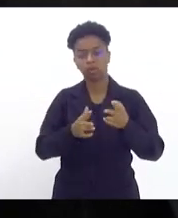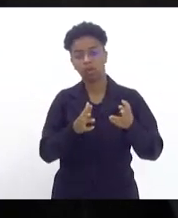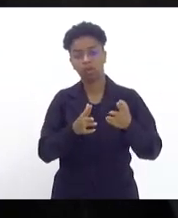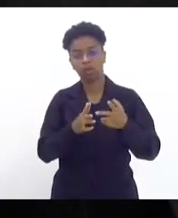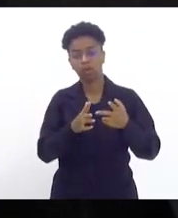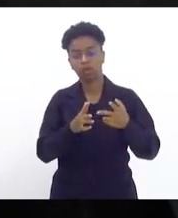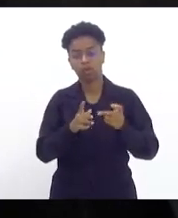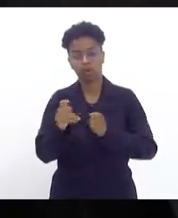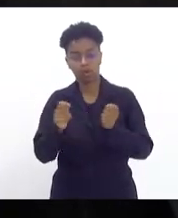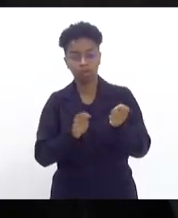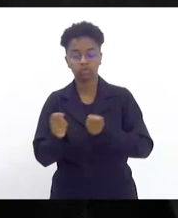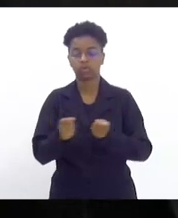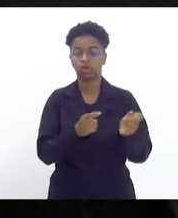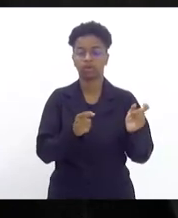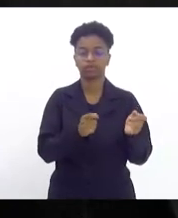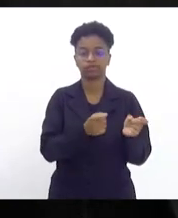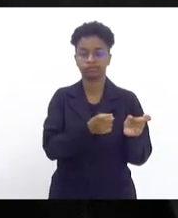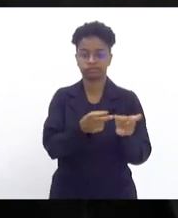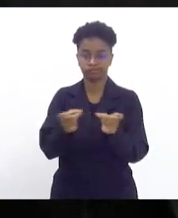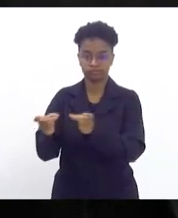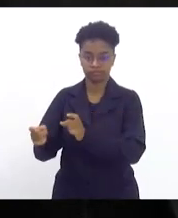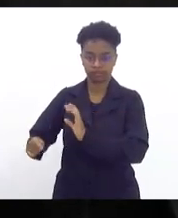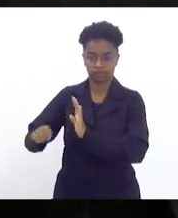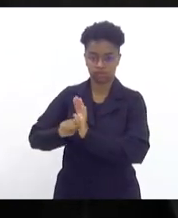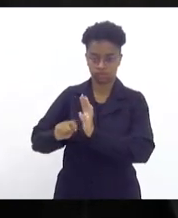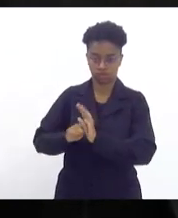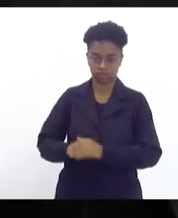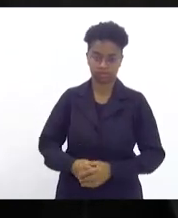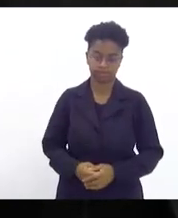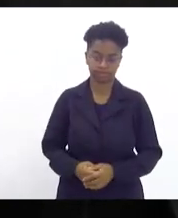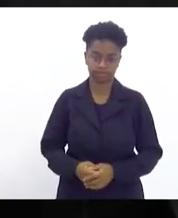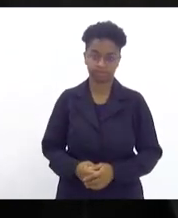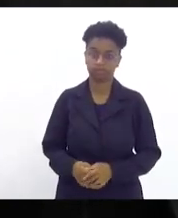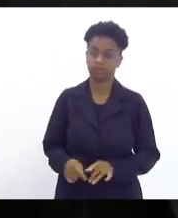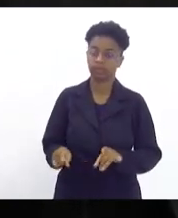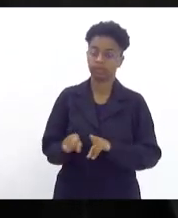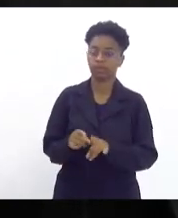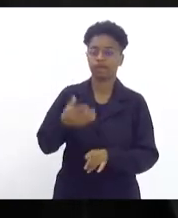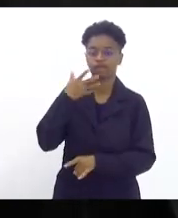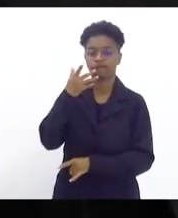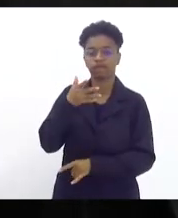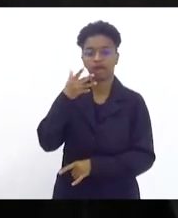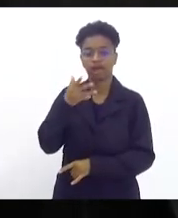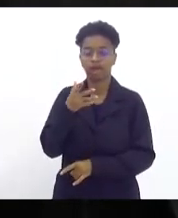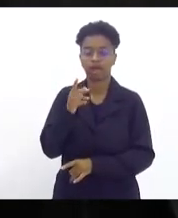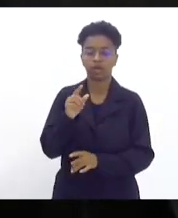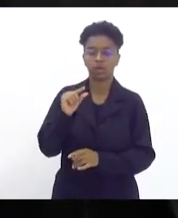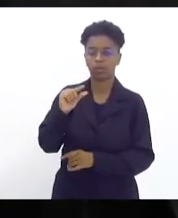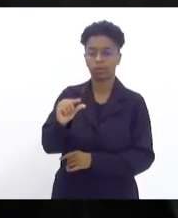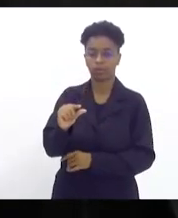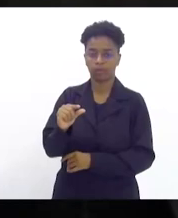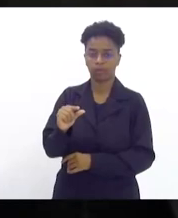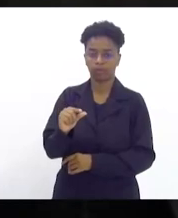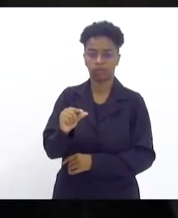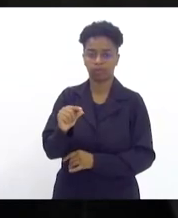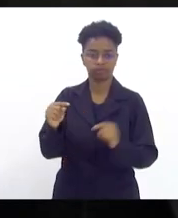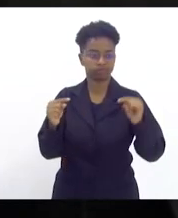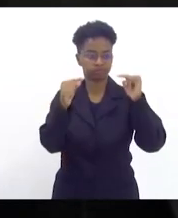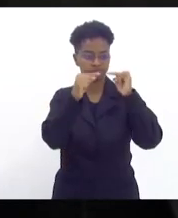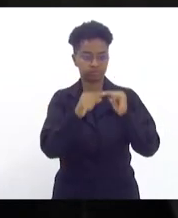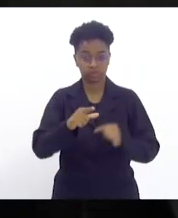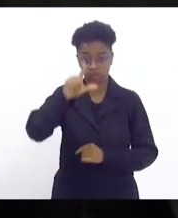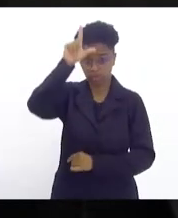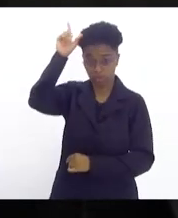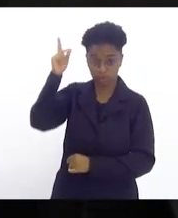do tráfico de drogas. E aí, falar também um pouco das falas do deputado Luiz Paulo,